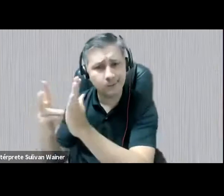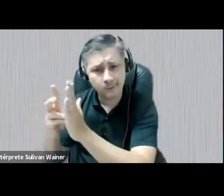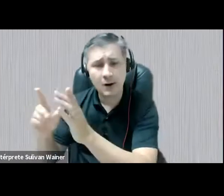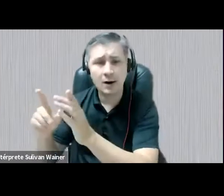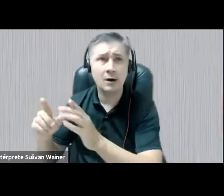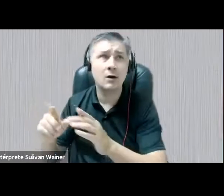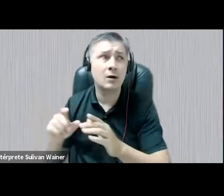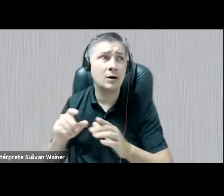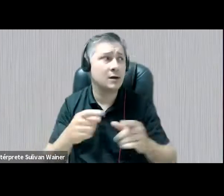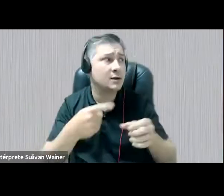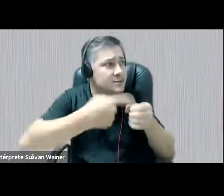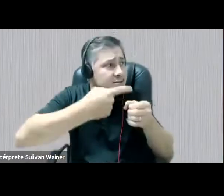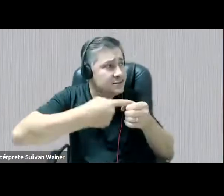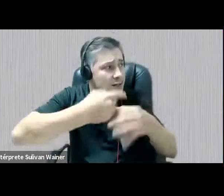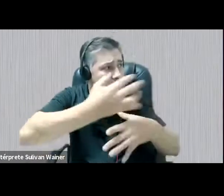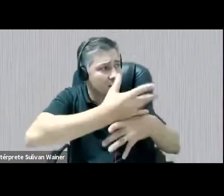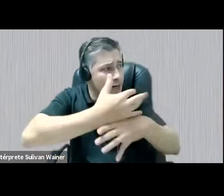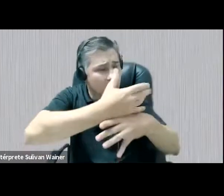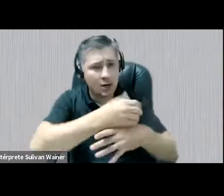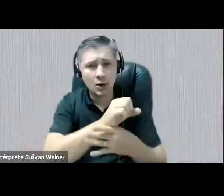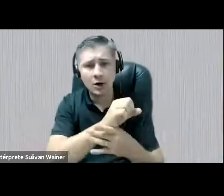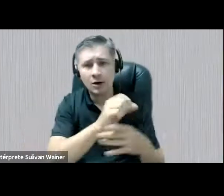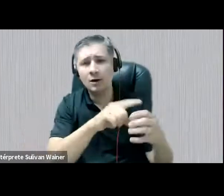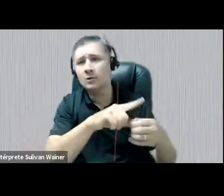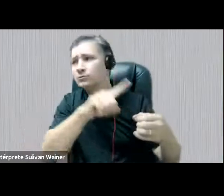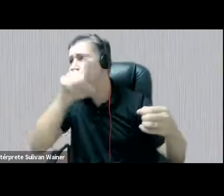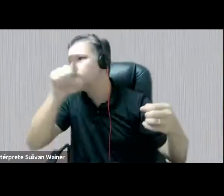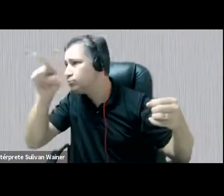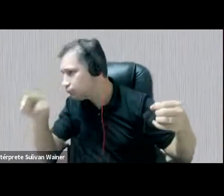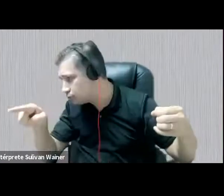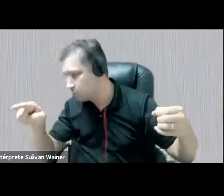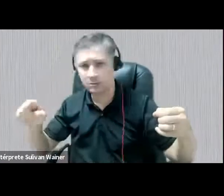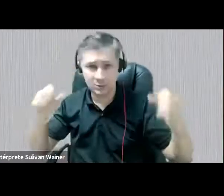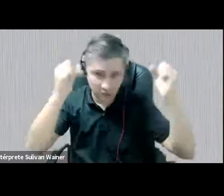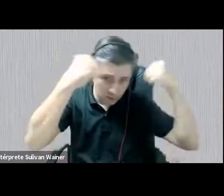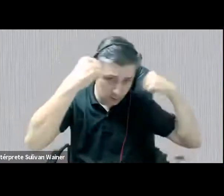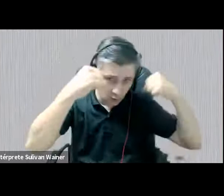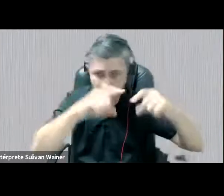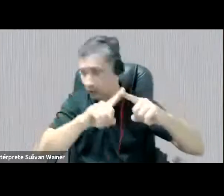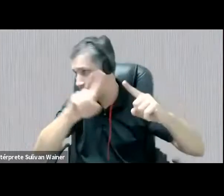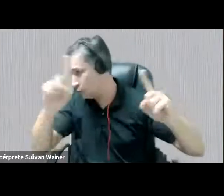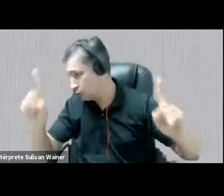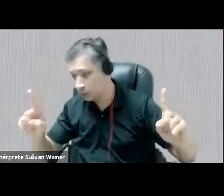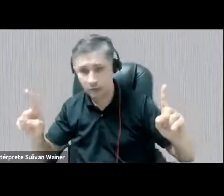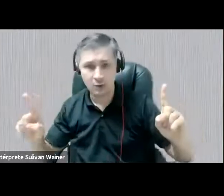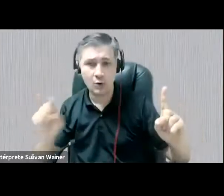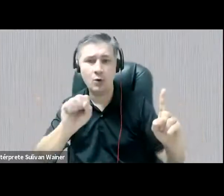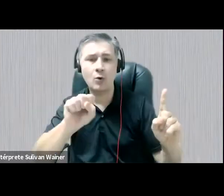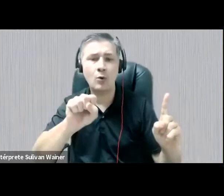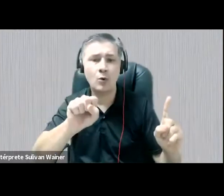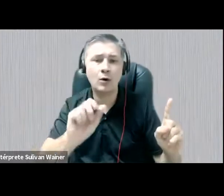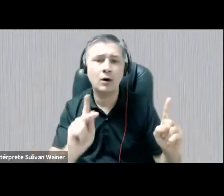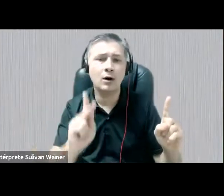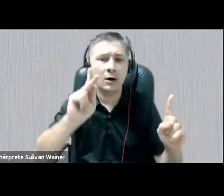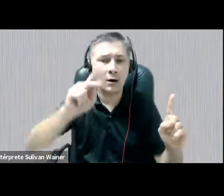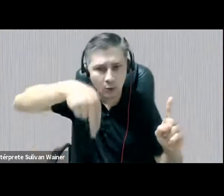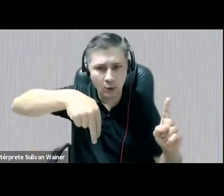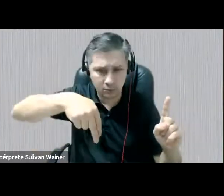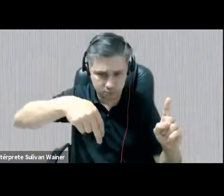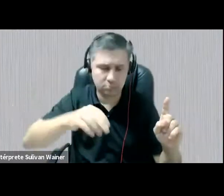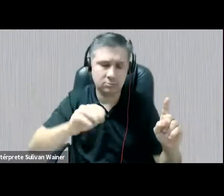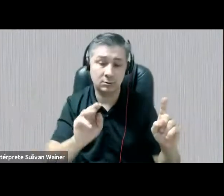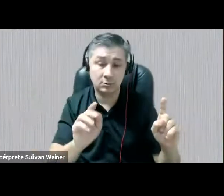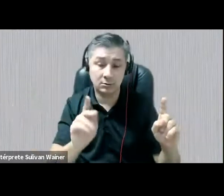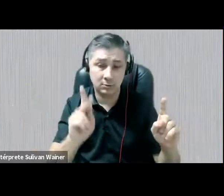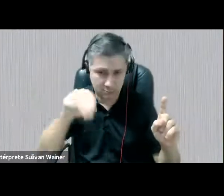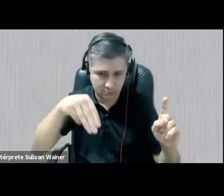oito quilômetros do município de Chapecó, e no seu centro, né, na sua parte central, é